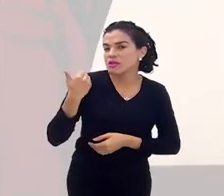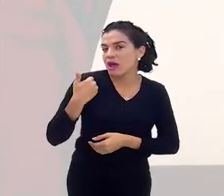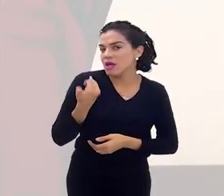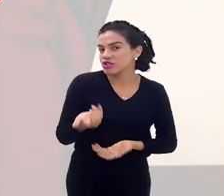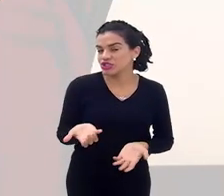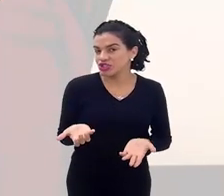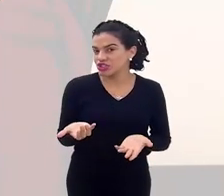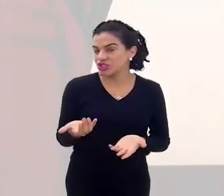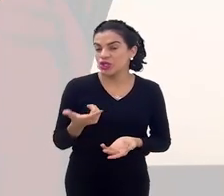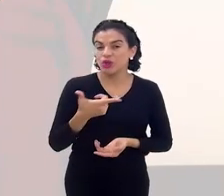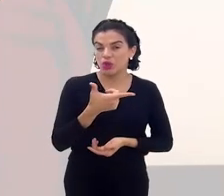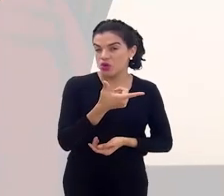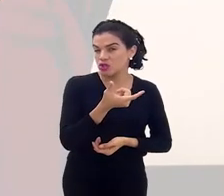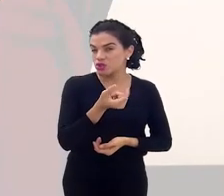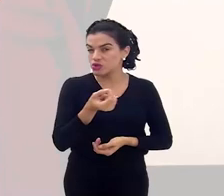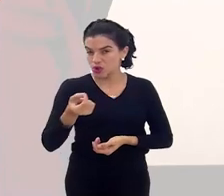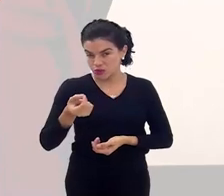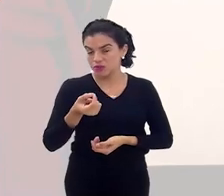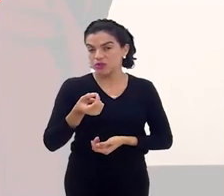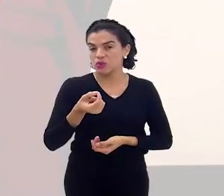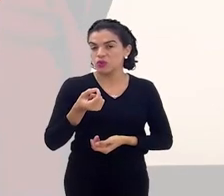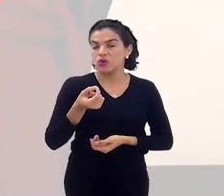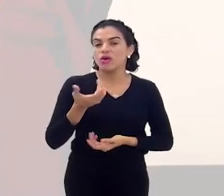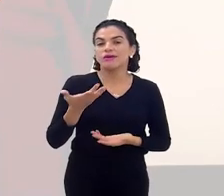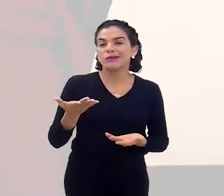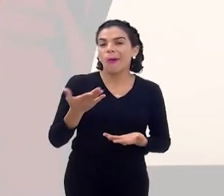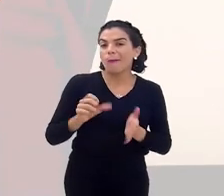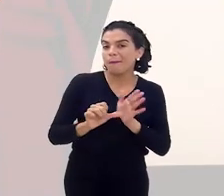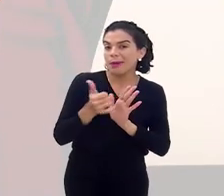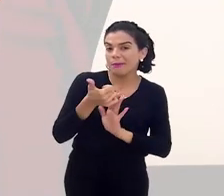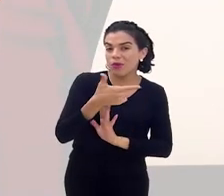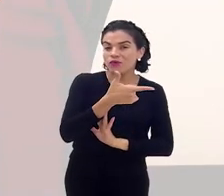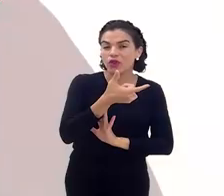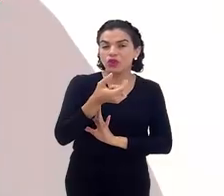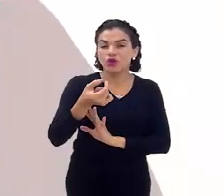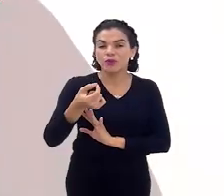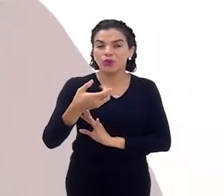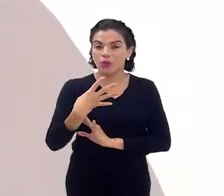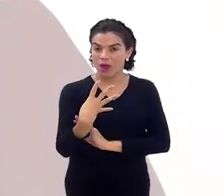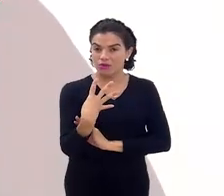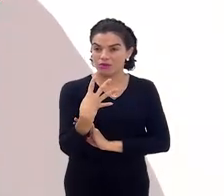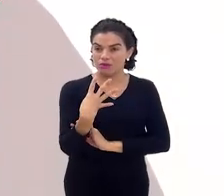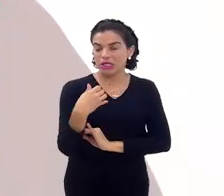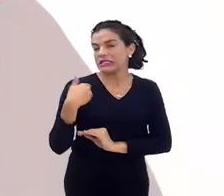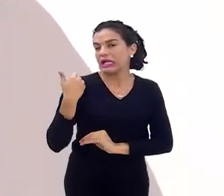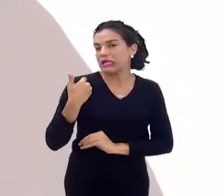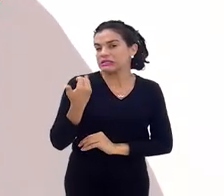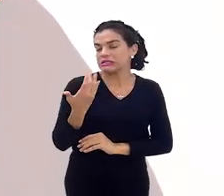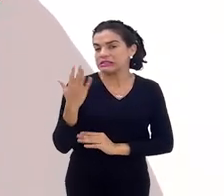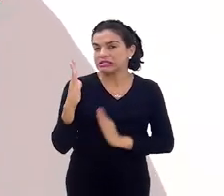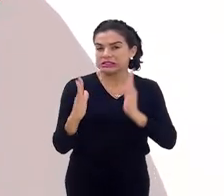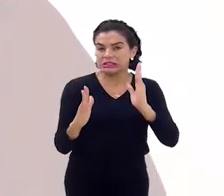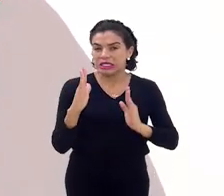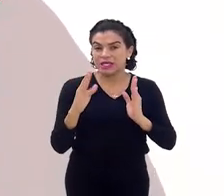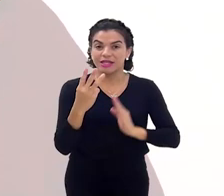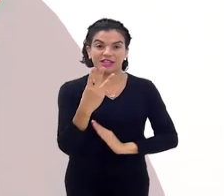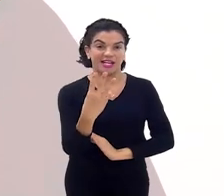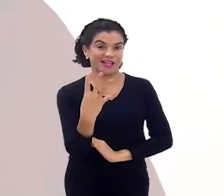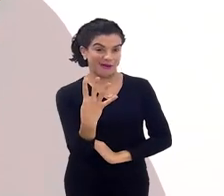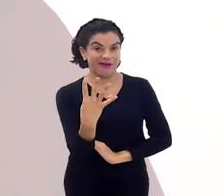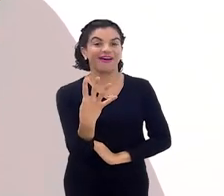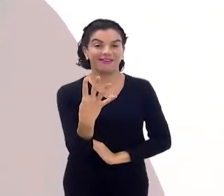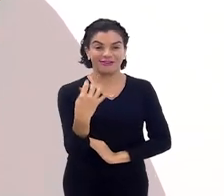Então, desde 2000 e... Meus primeiros votos foram em 2004. Você tinha quantos anos? eu tinha 34.